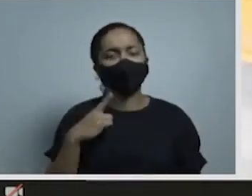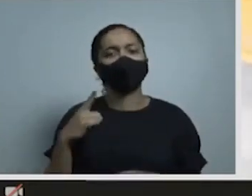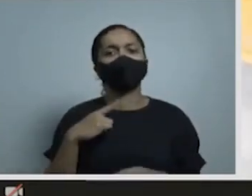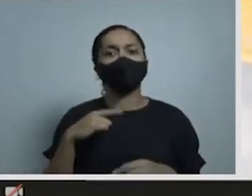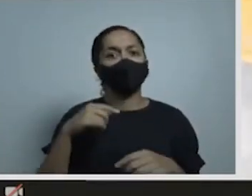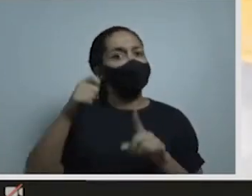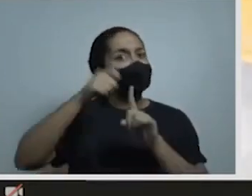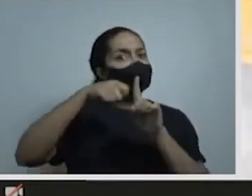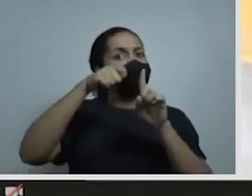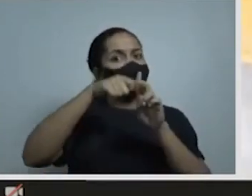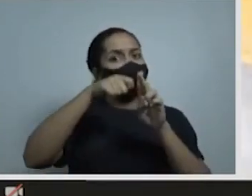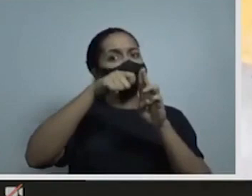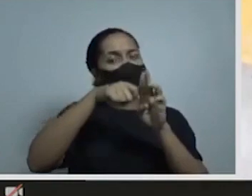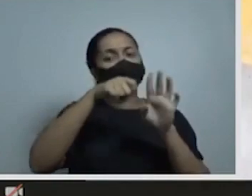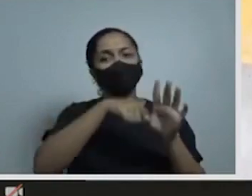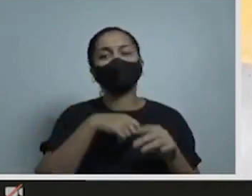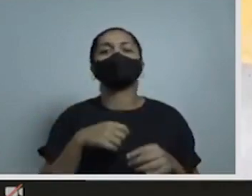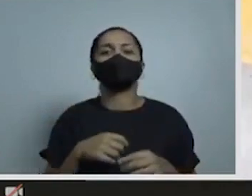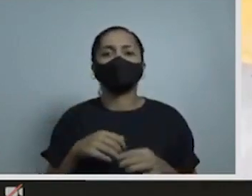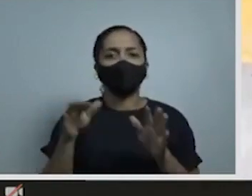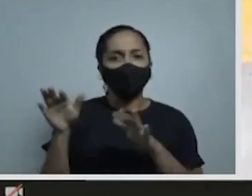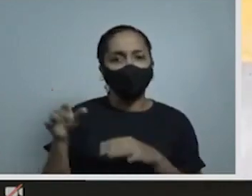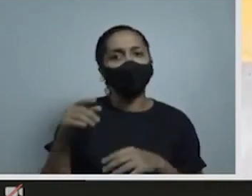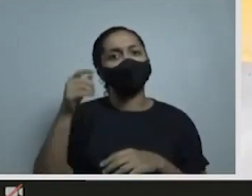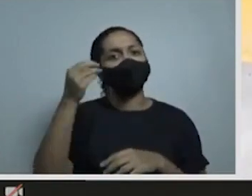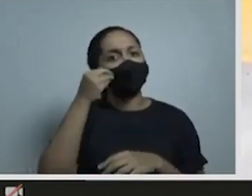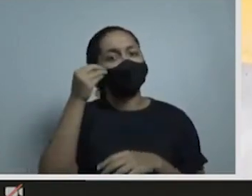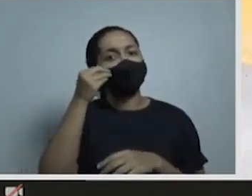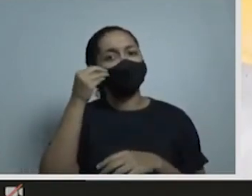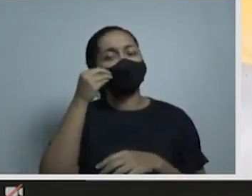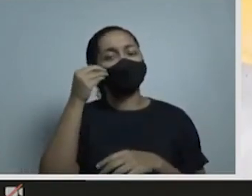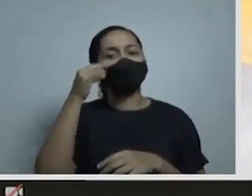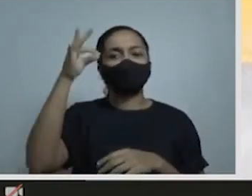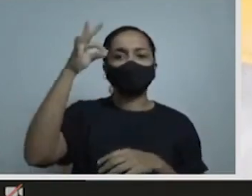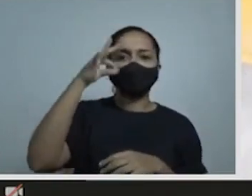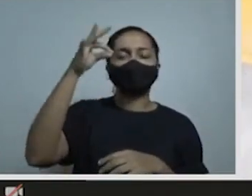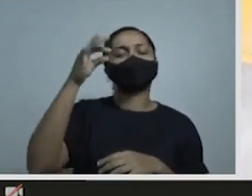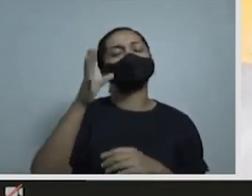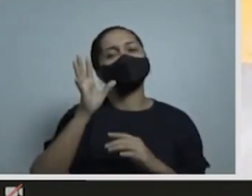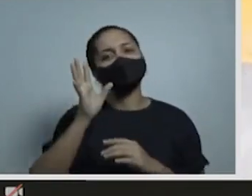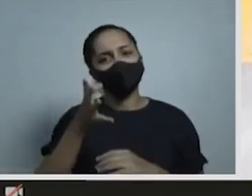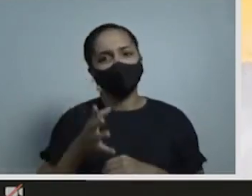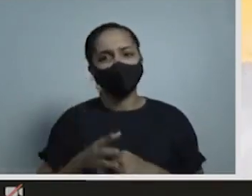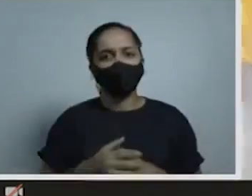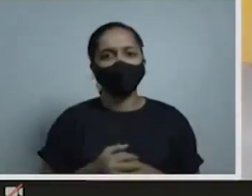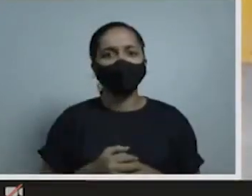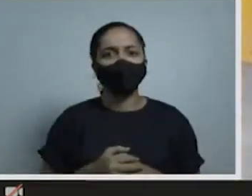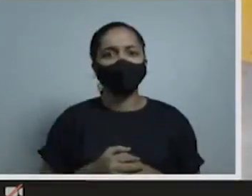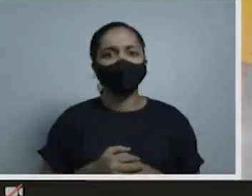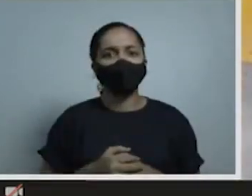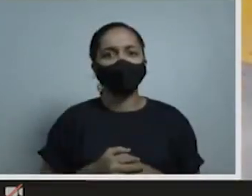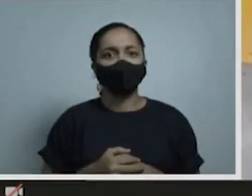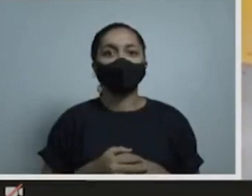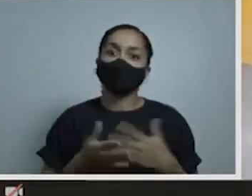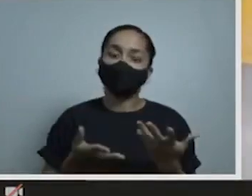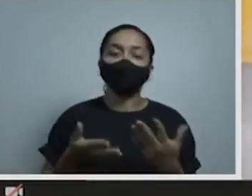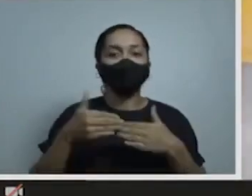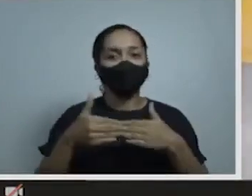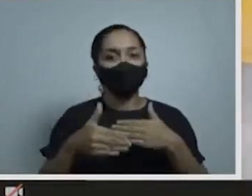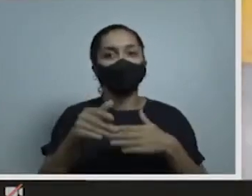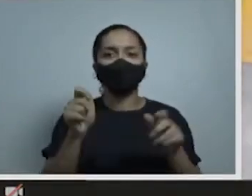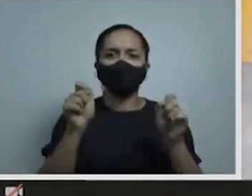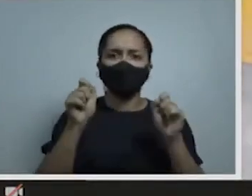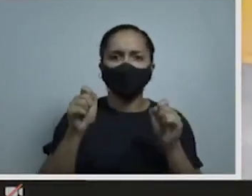mês. Podemos ter, a partir daí, campanhas de testagem e estratégias